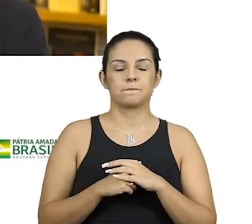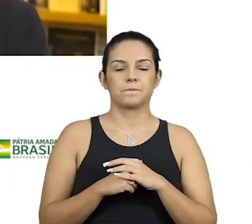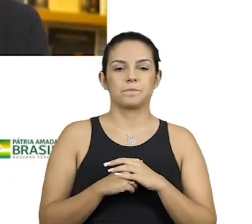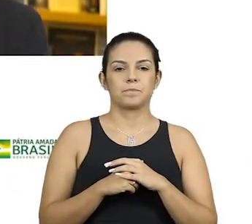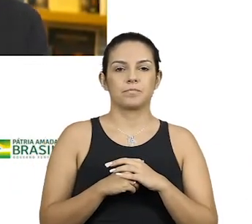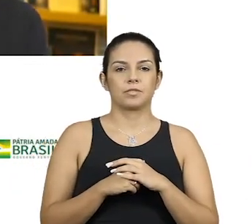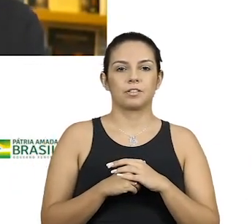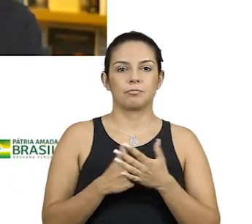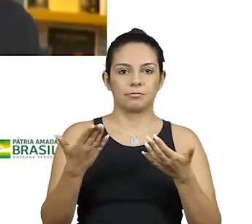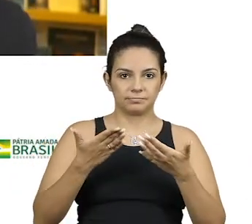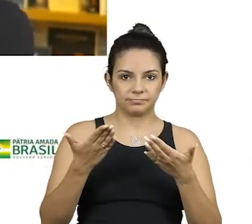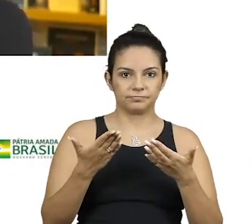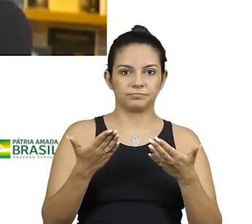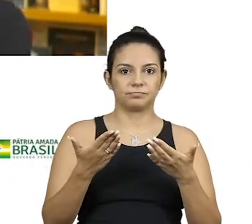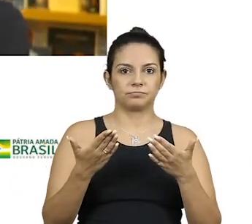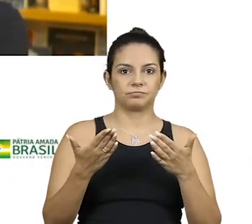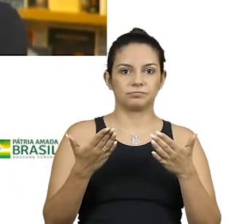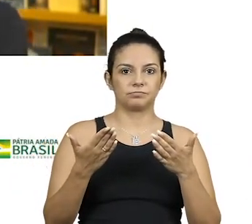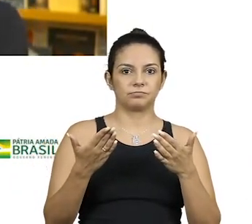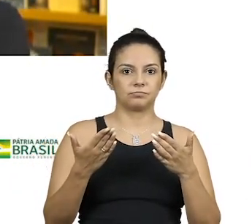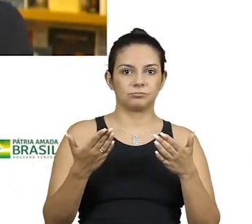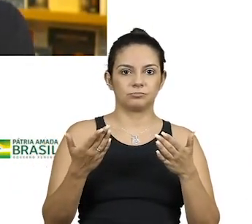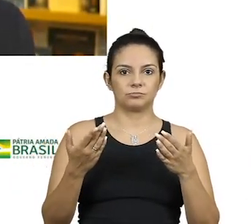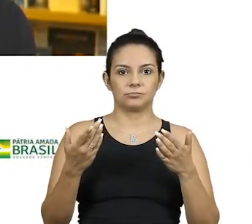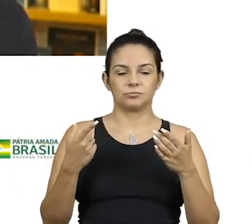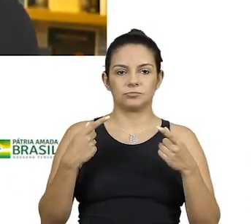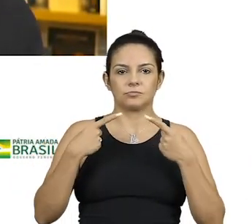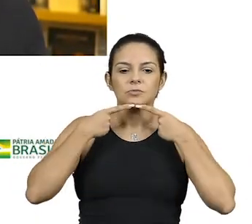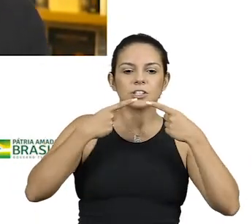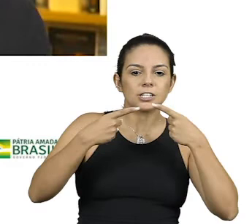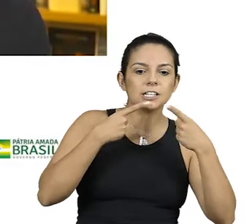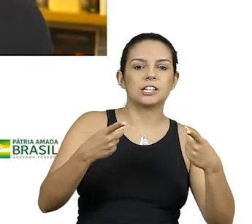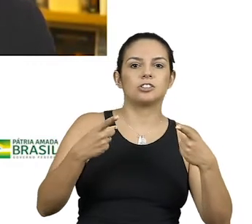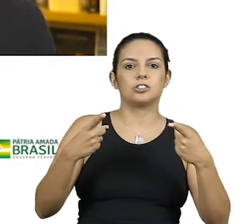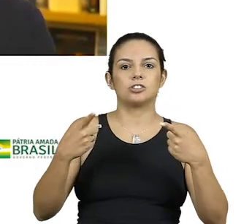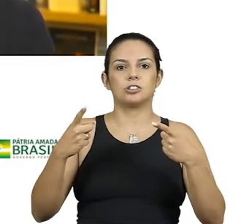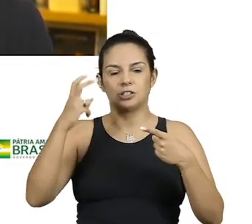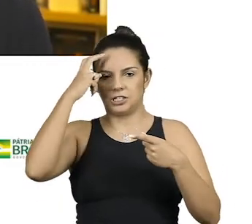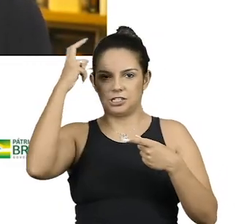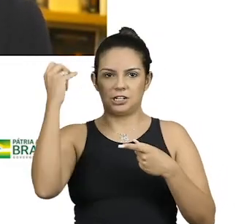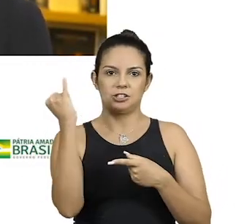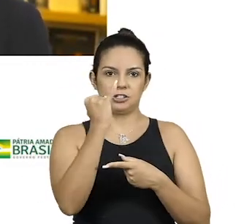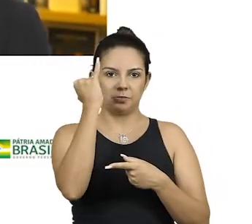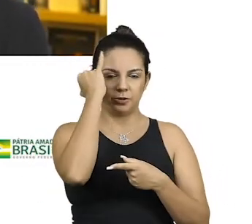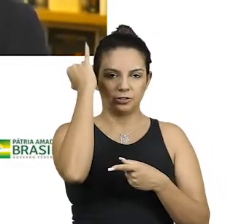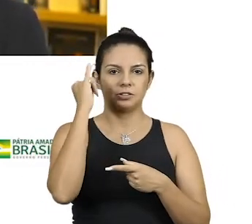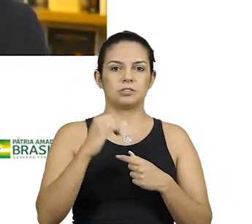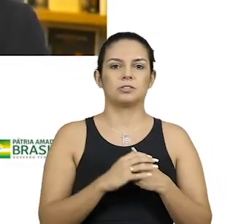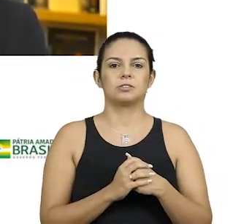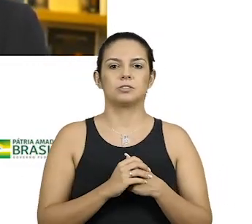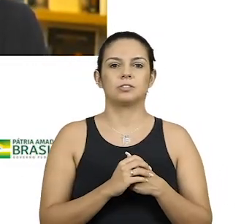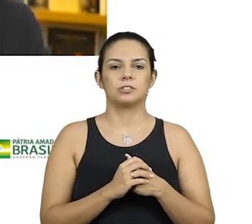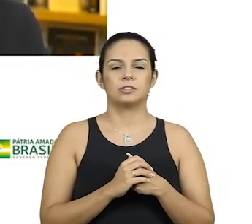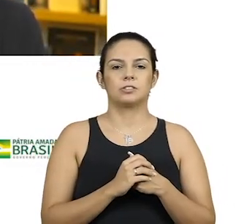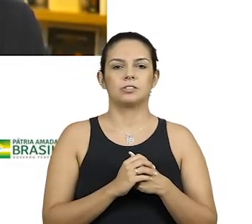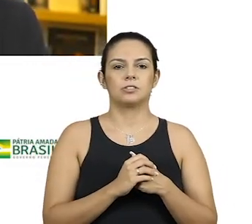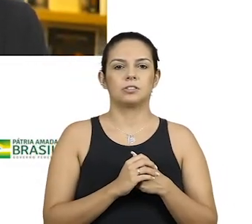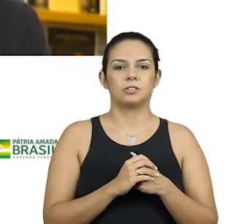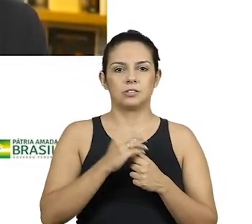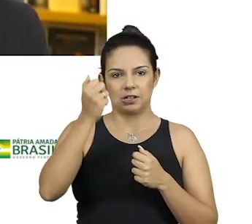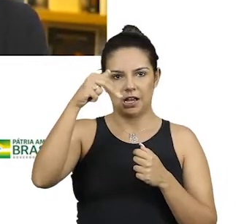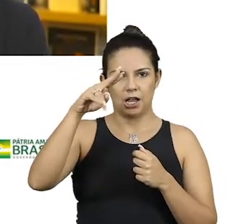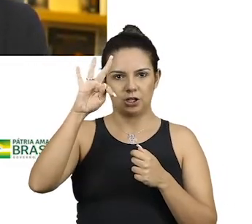encarar críticas pertinentes de intelectuais importantes e consequentes, como Antônio